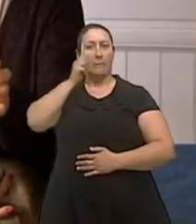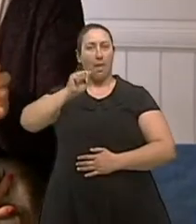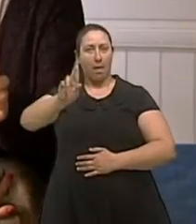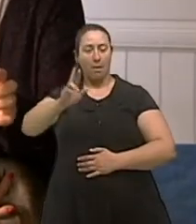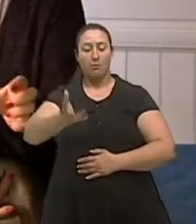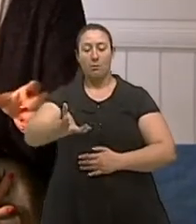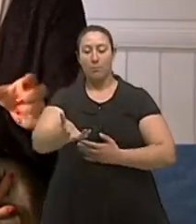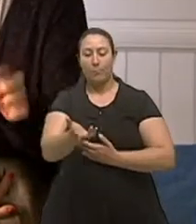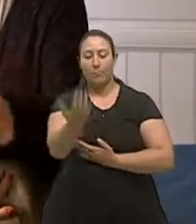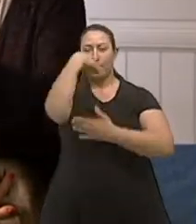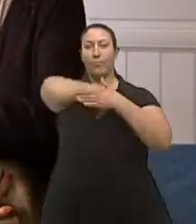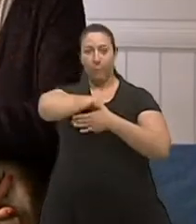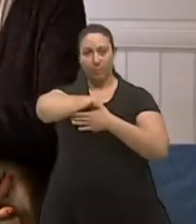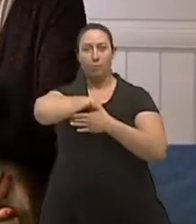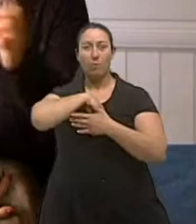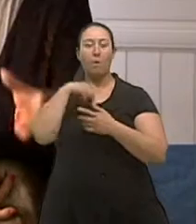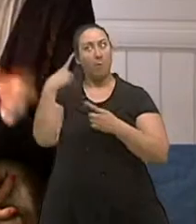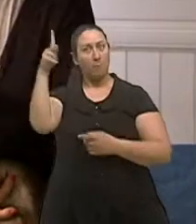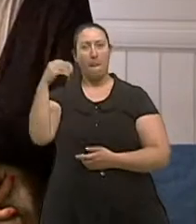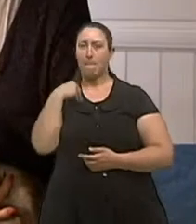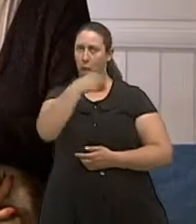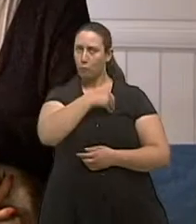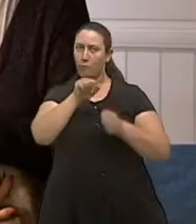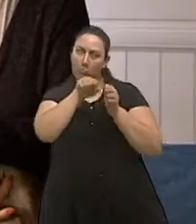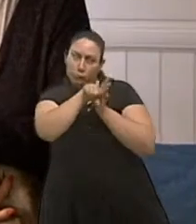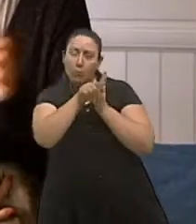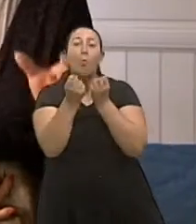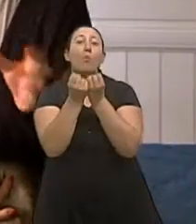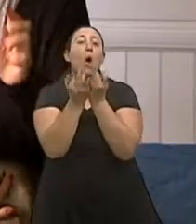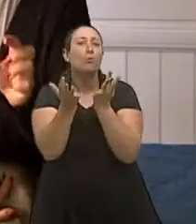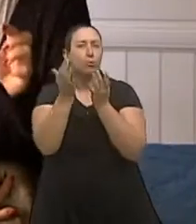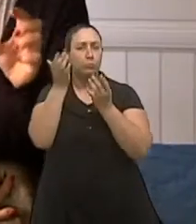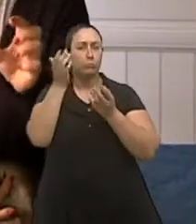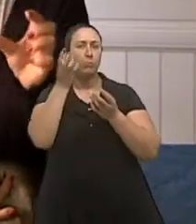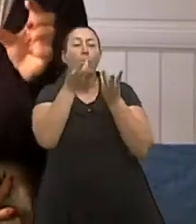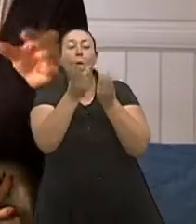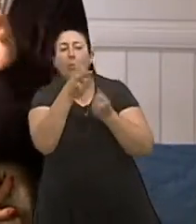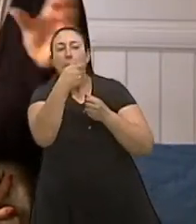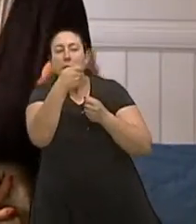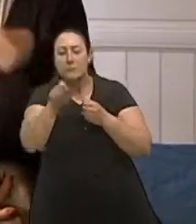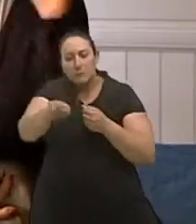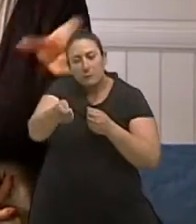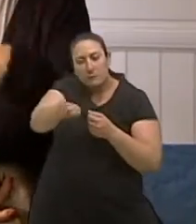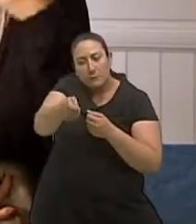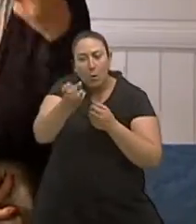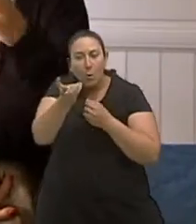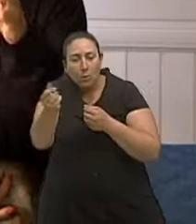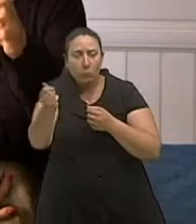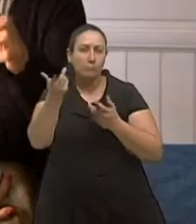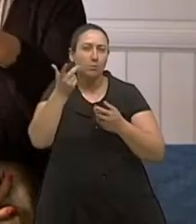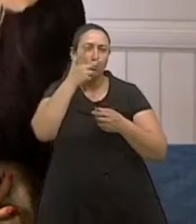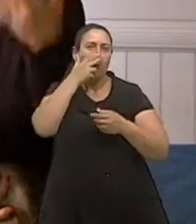de ar é determinada pelo médico, de acordo com o teu caso. Cada caso aí tem tipo uma rotação,